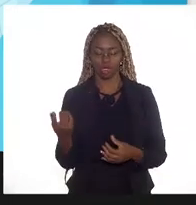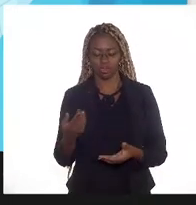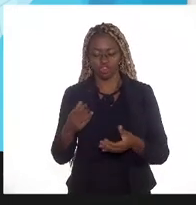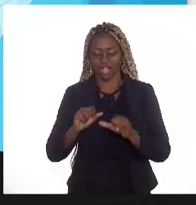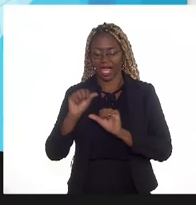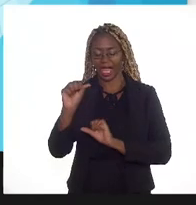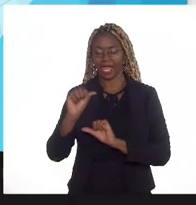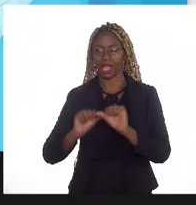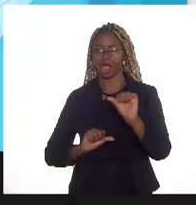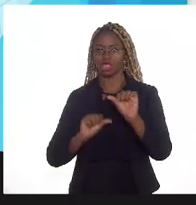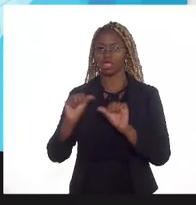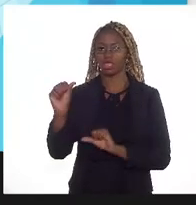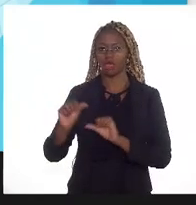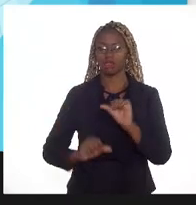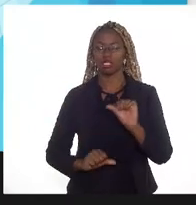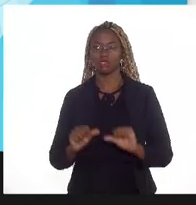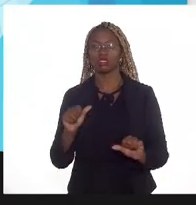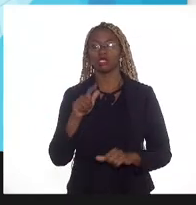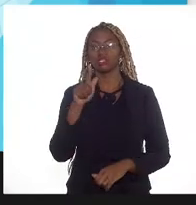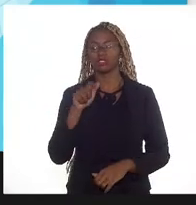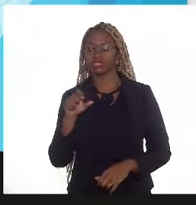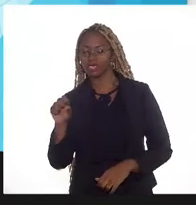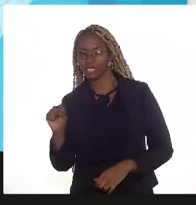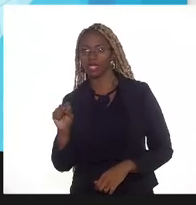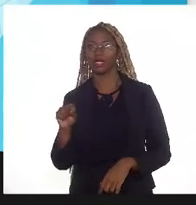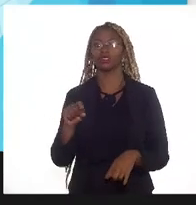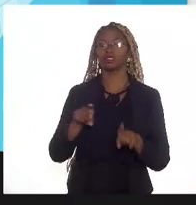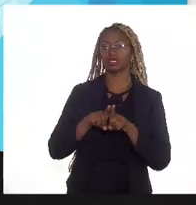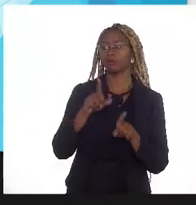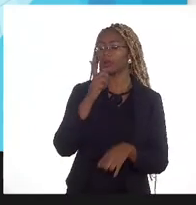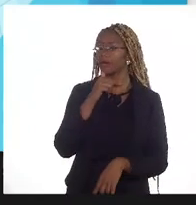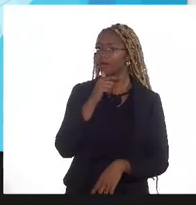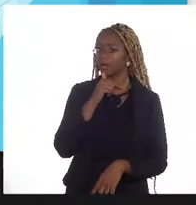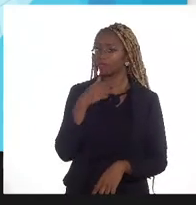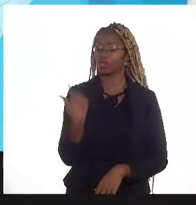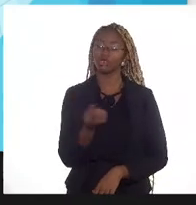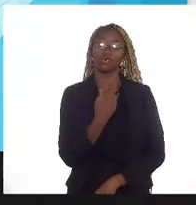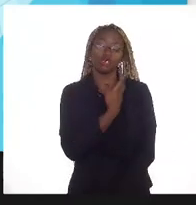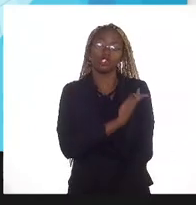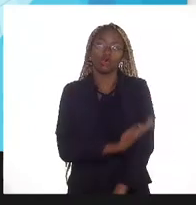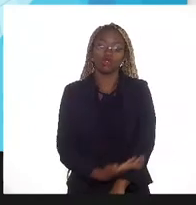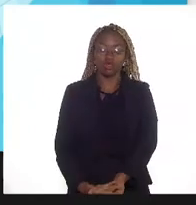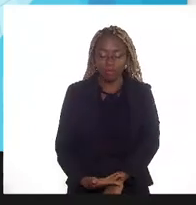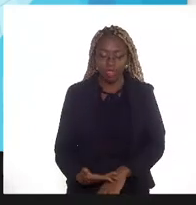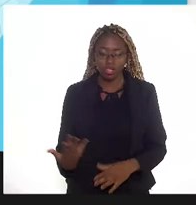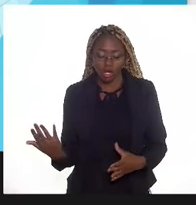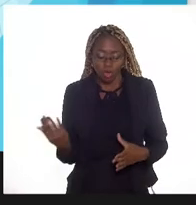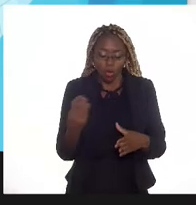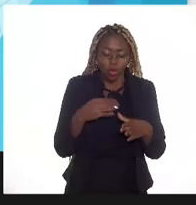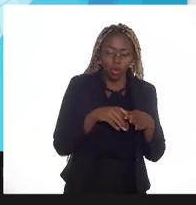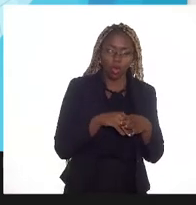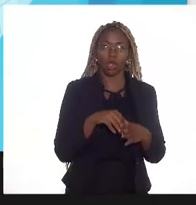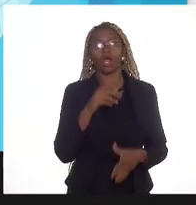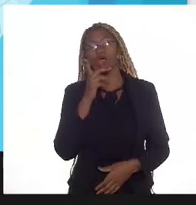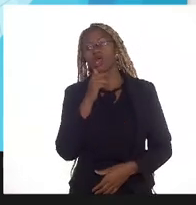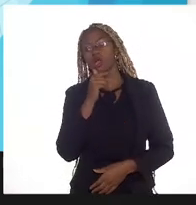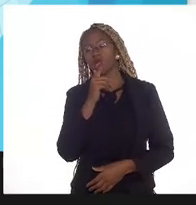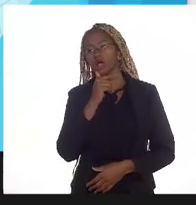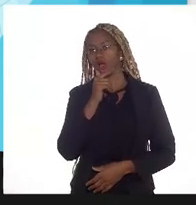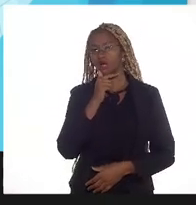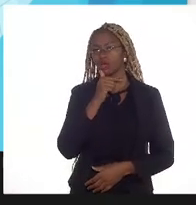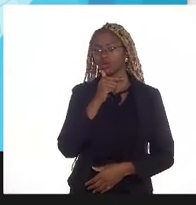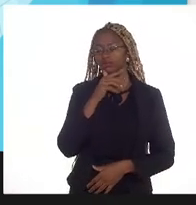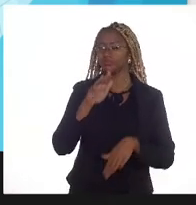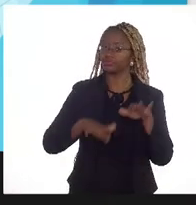de água e gás nós somos acostumados a injetar água em algumas